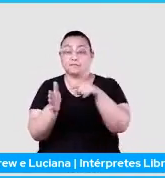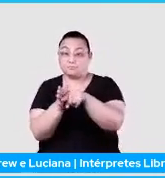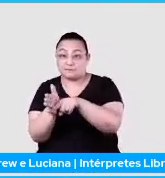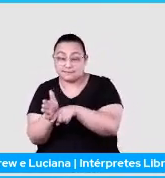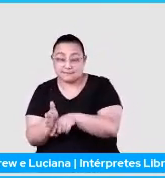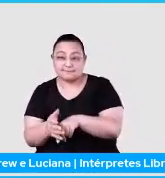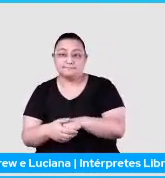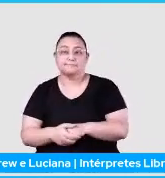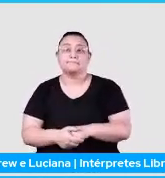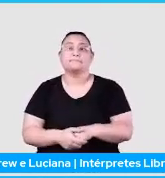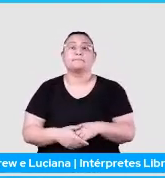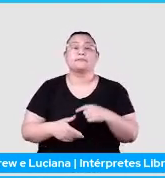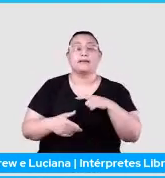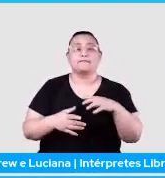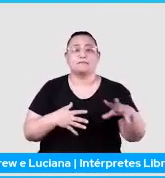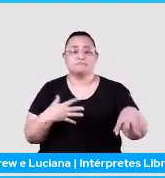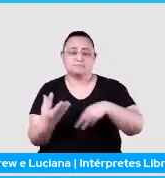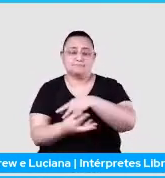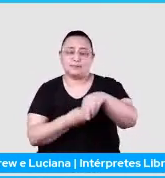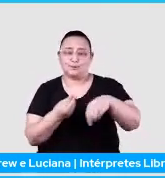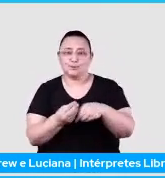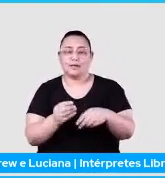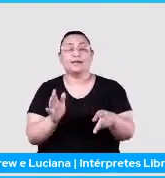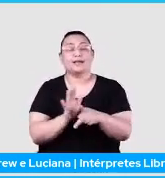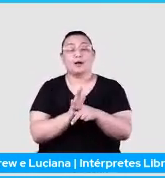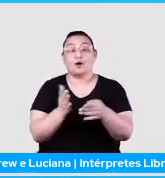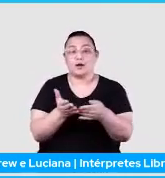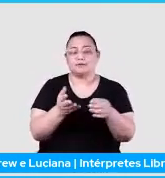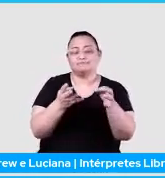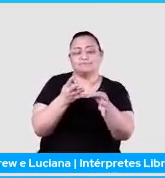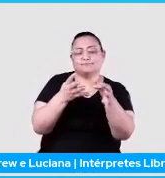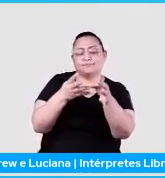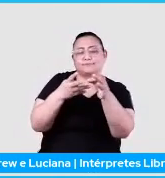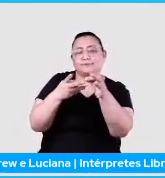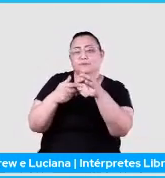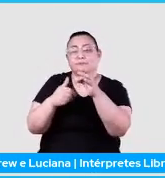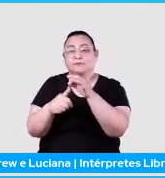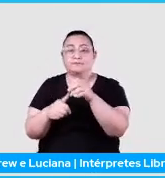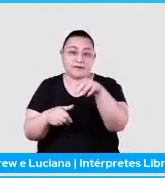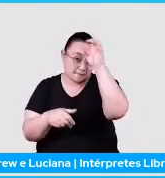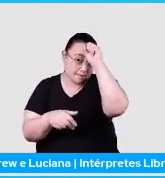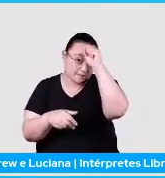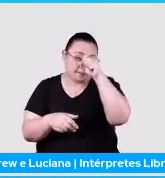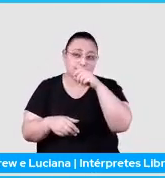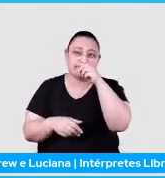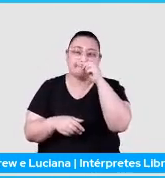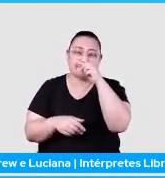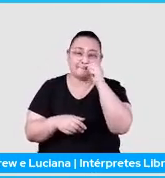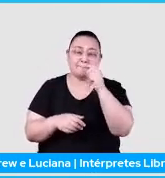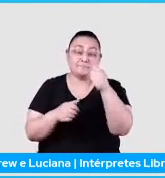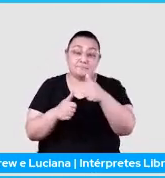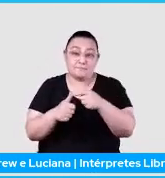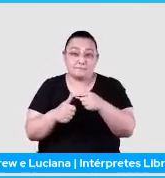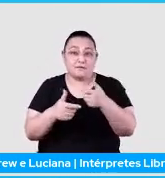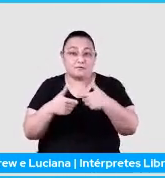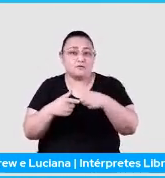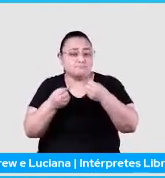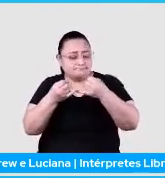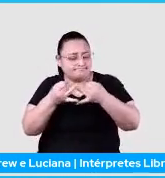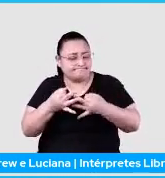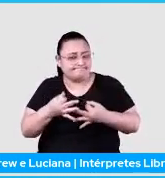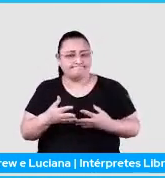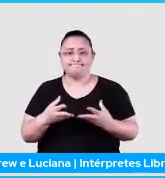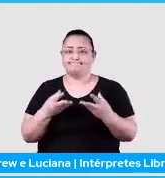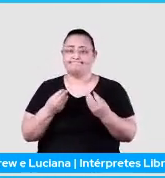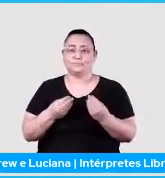E aí a gente vai adentrar agora em cada taskzinha dessa, né? Bem, uma task que eu vou bater bastante aqui é a